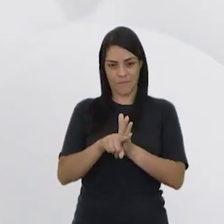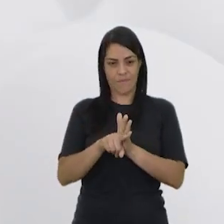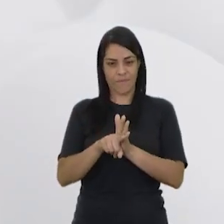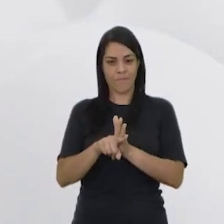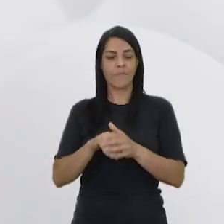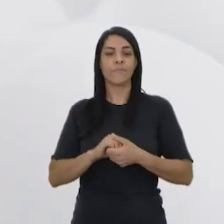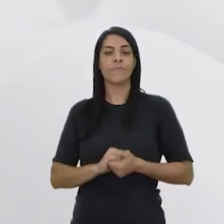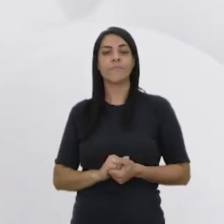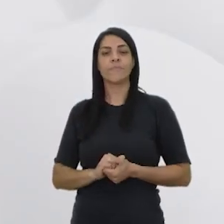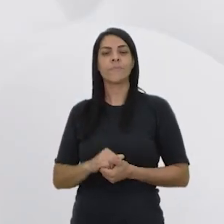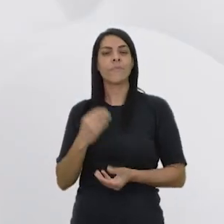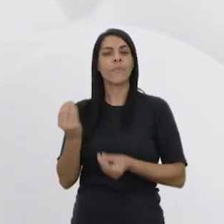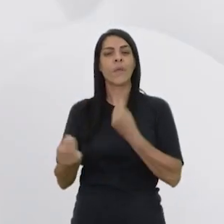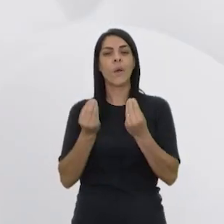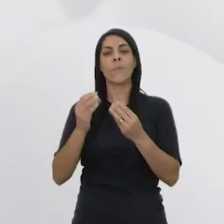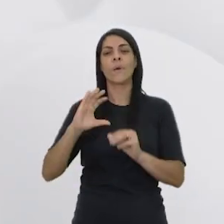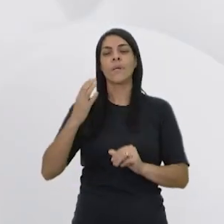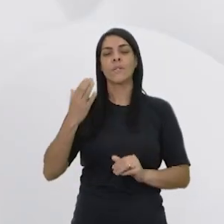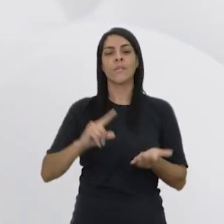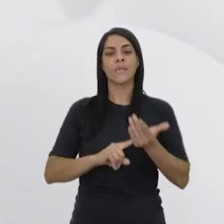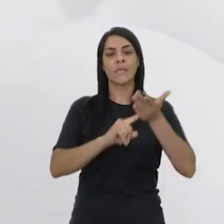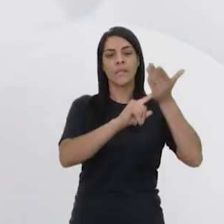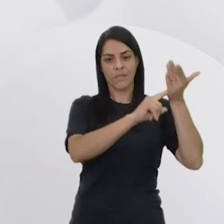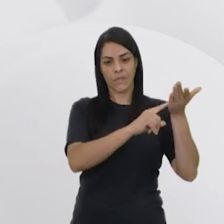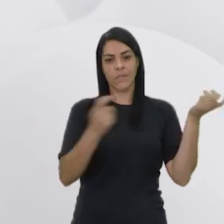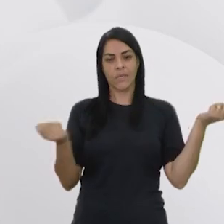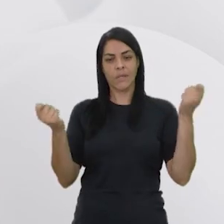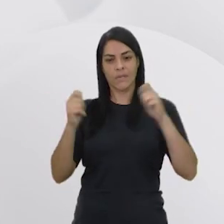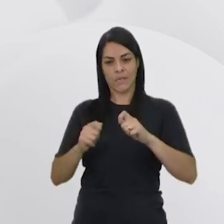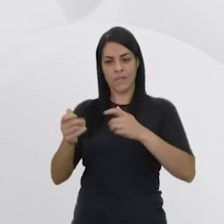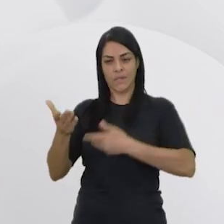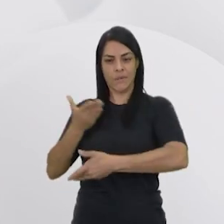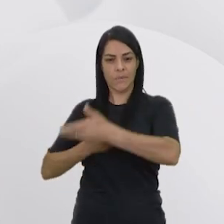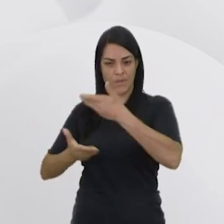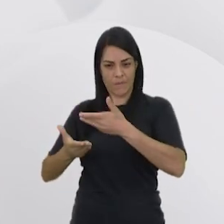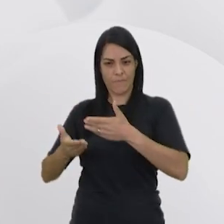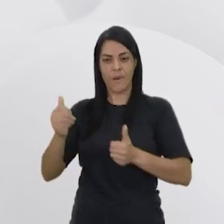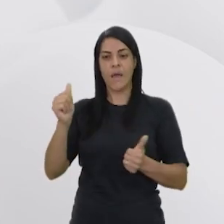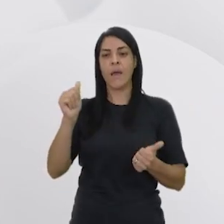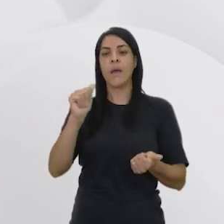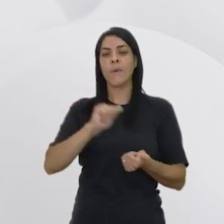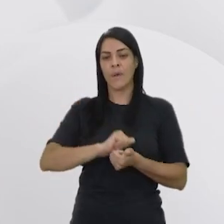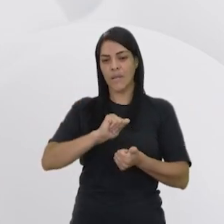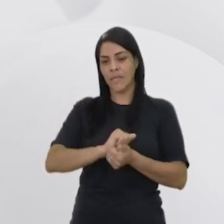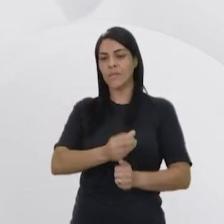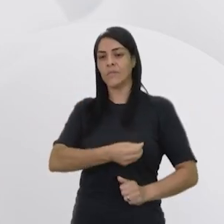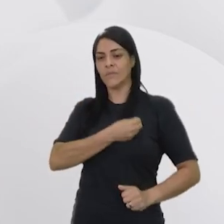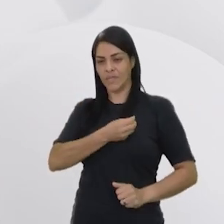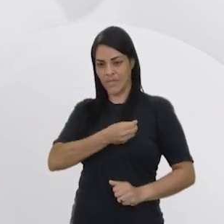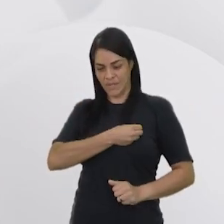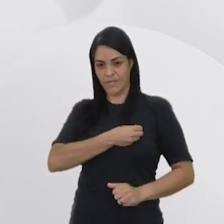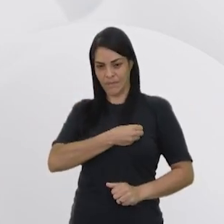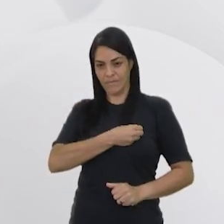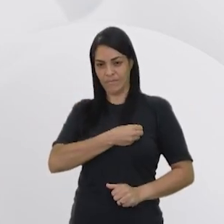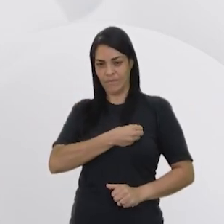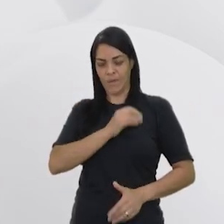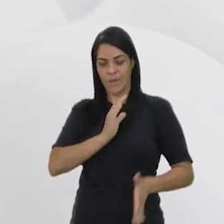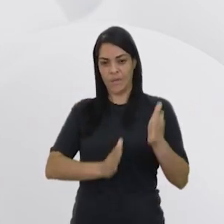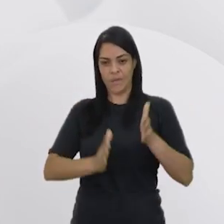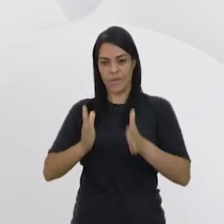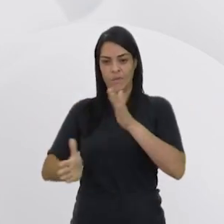que maneira a ciência e tecnologia podem contribuir para a qualidade de vida na era